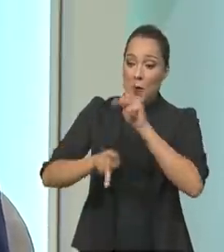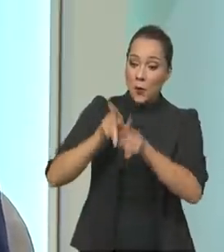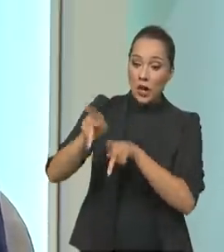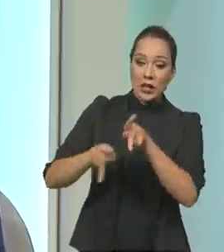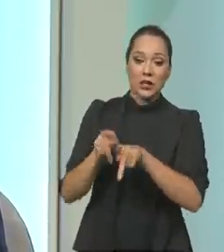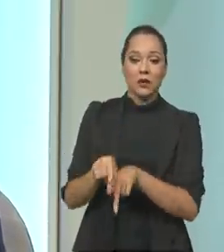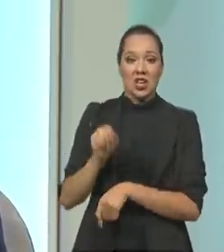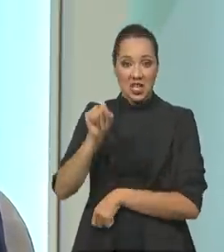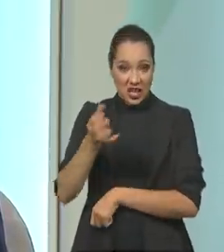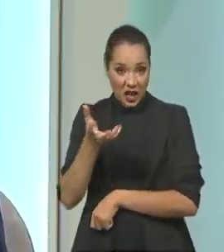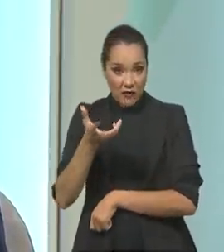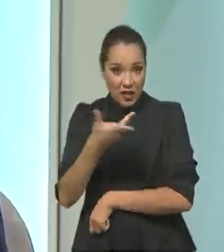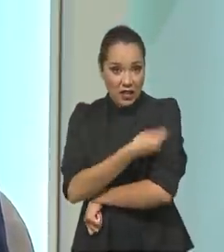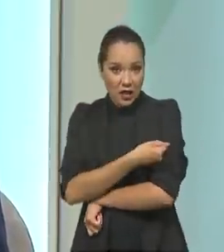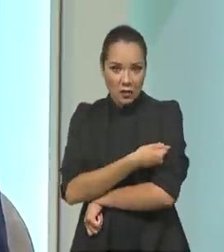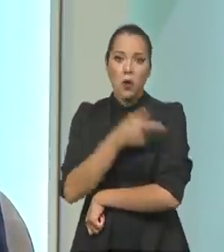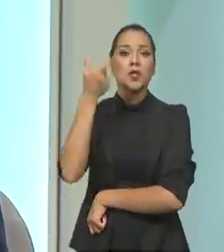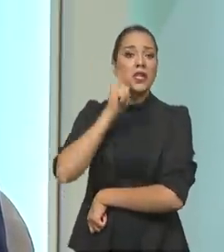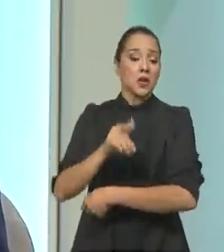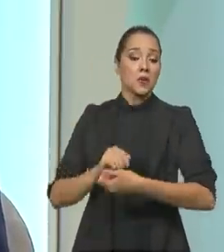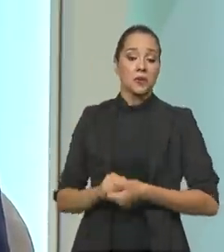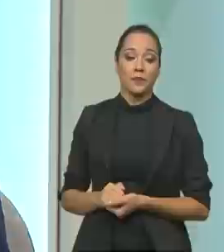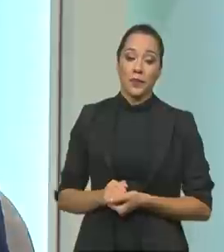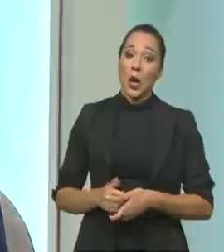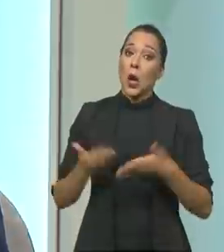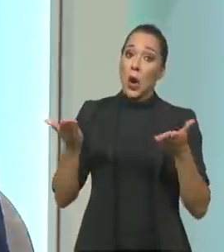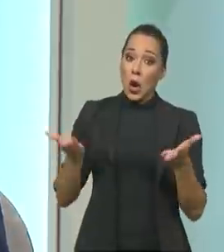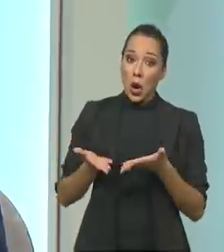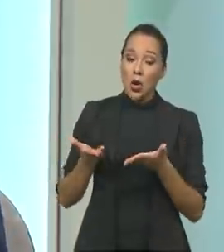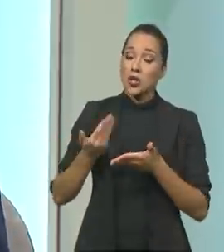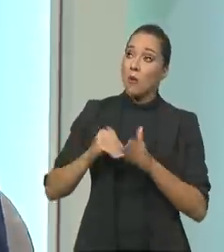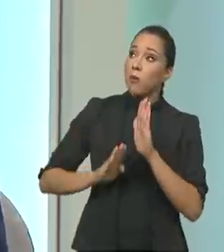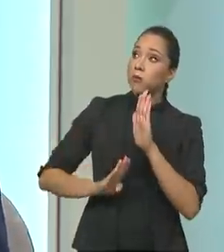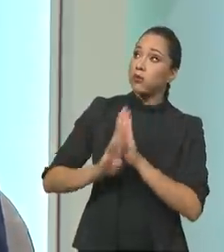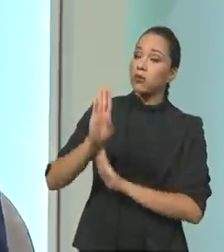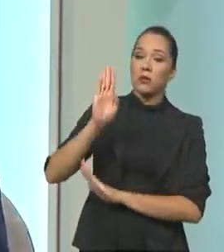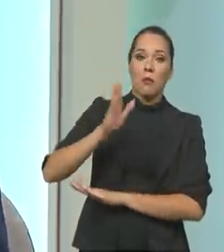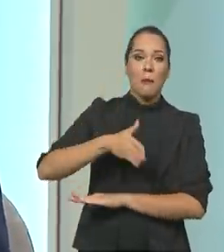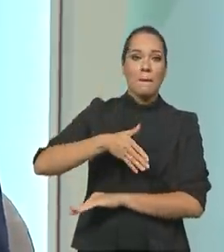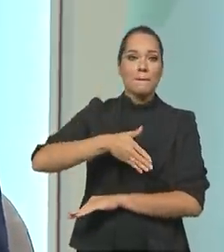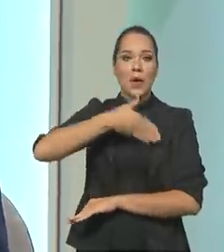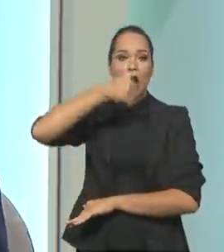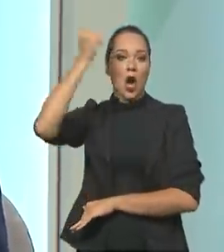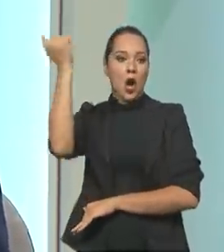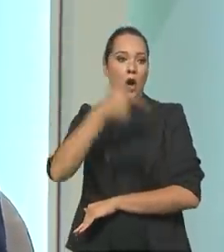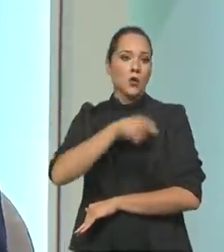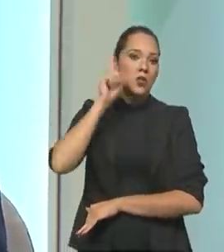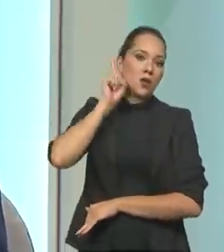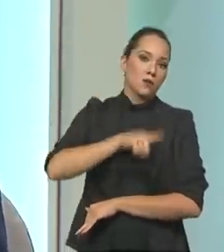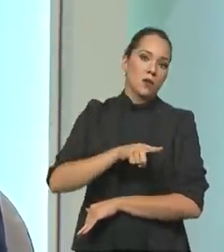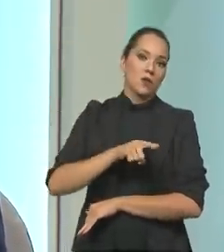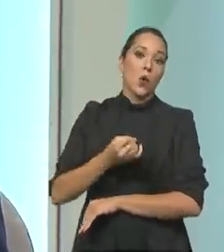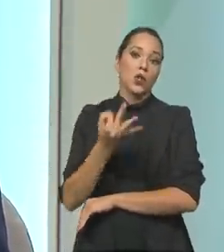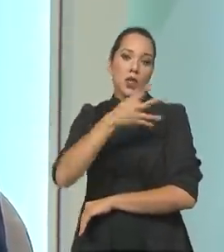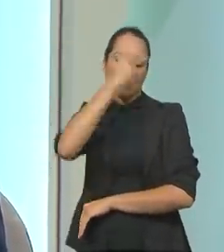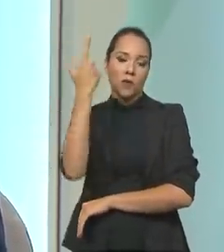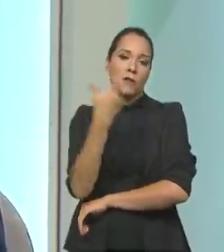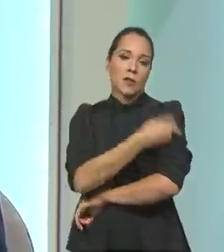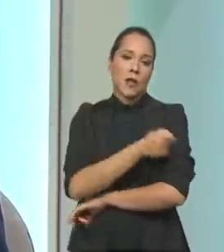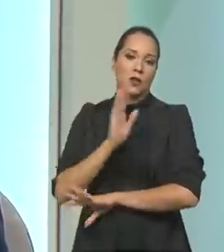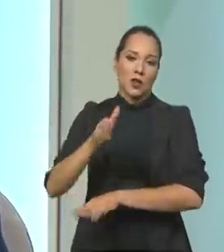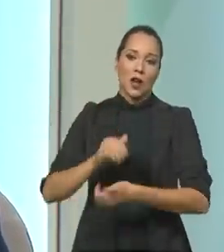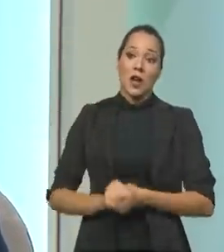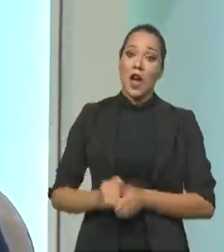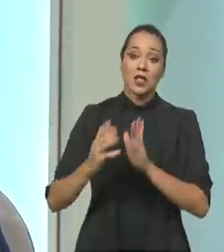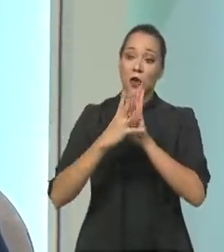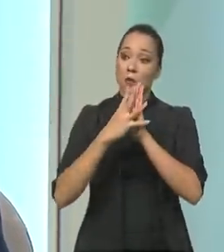quis ser vacinado está vacinado. Inclusive hoje, nós ultrapassamos os Estados Unidos em pessoas vacinadas com a segunda dose, nós somos exemplo